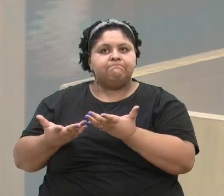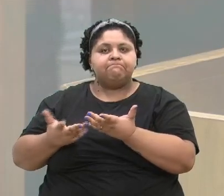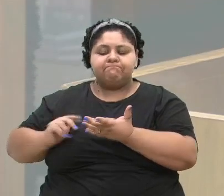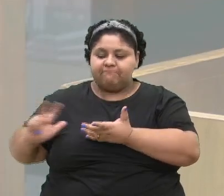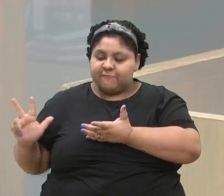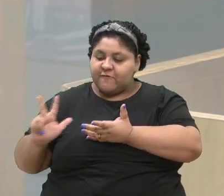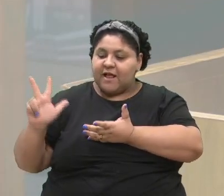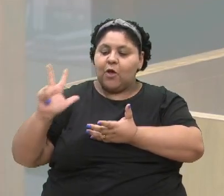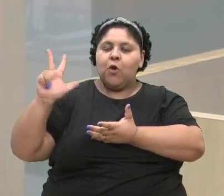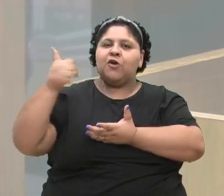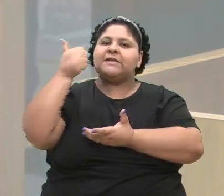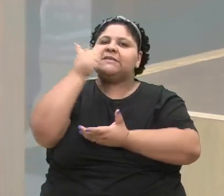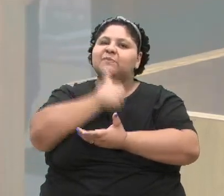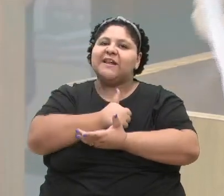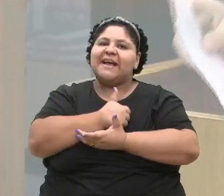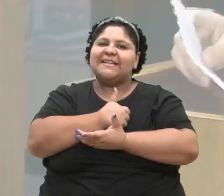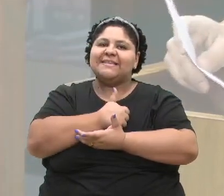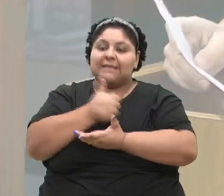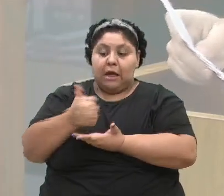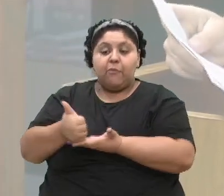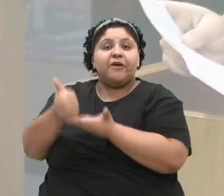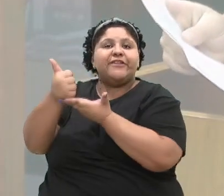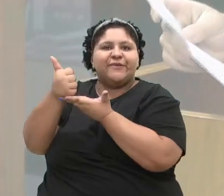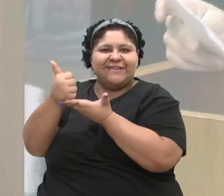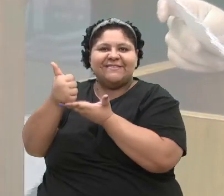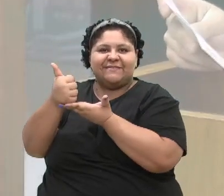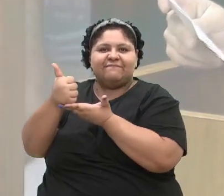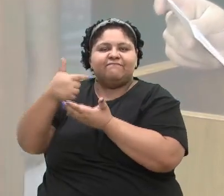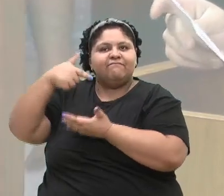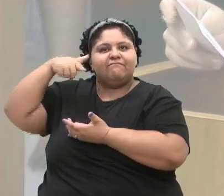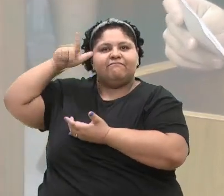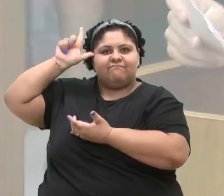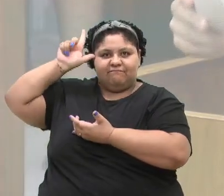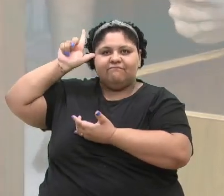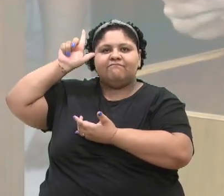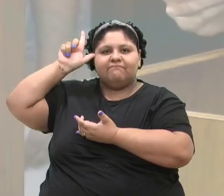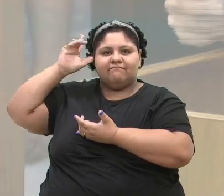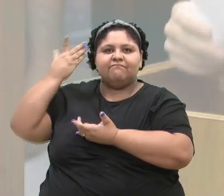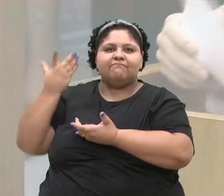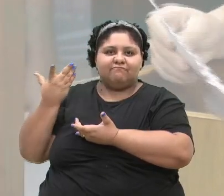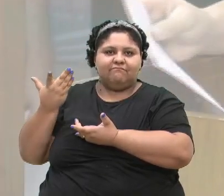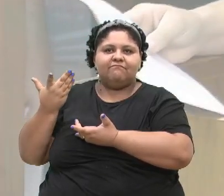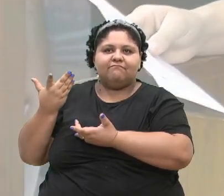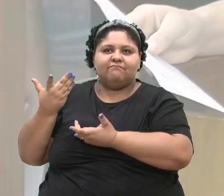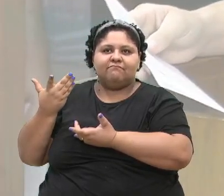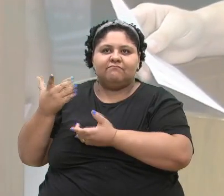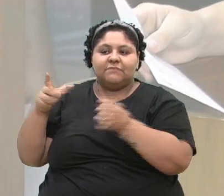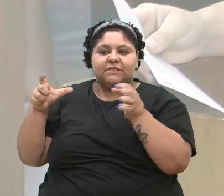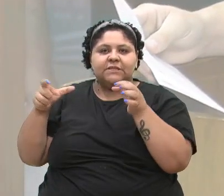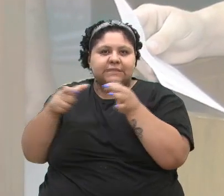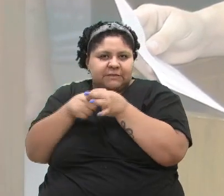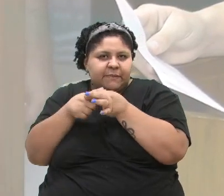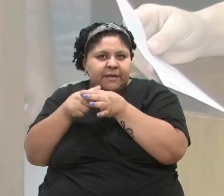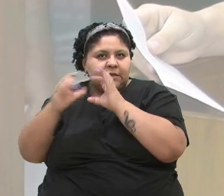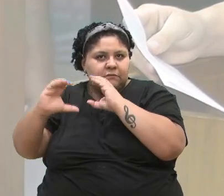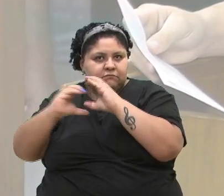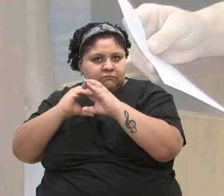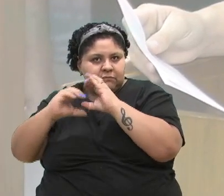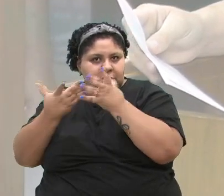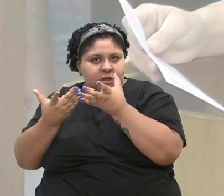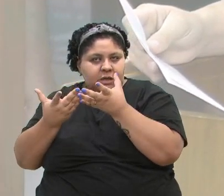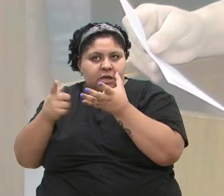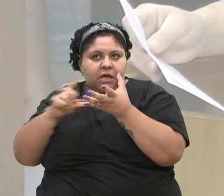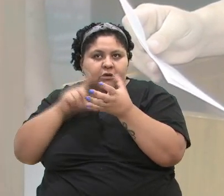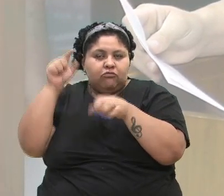companheiras e ontem, no espaço das pequenas comunicações, quando eu tive